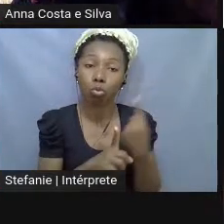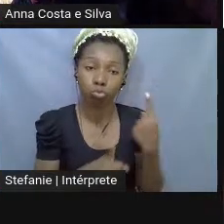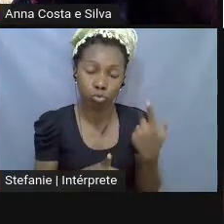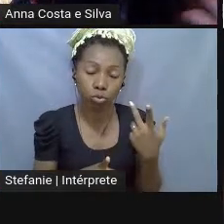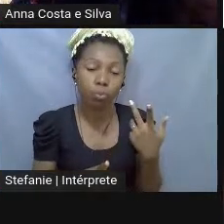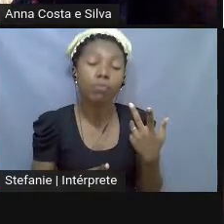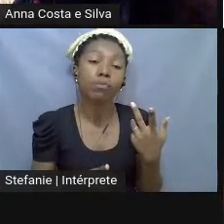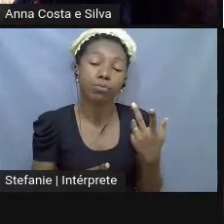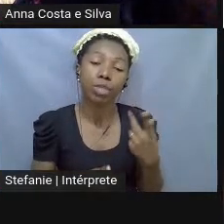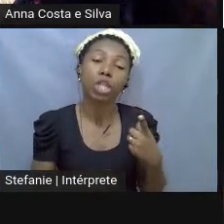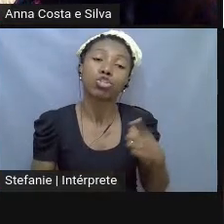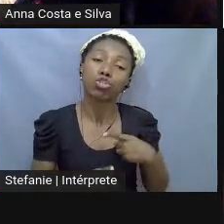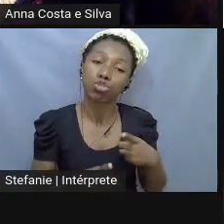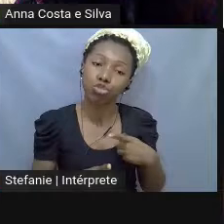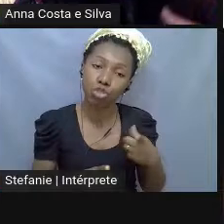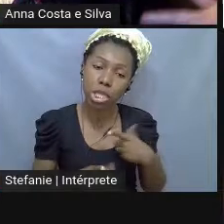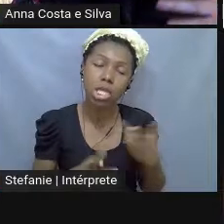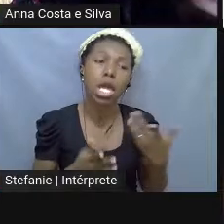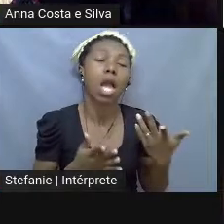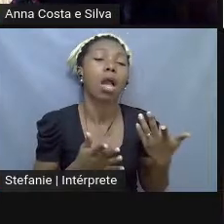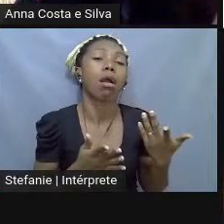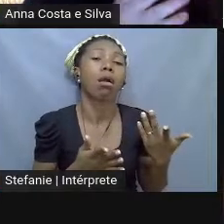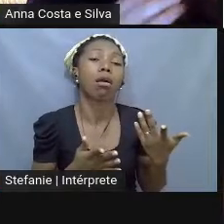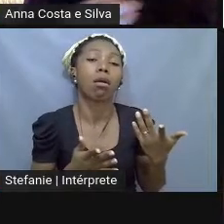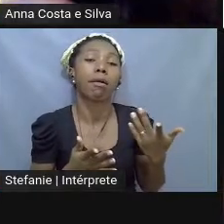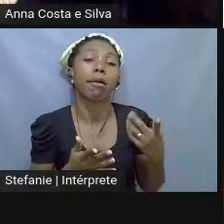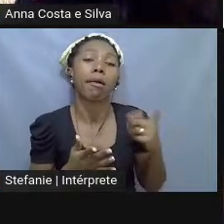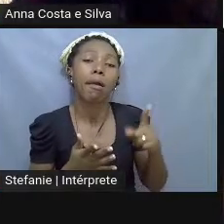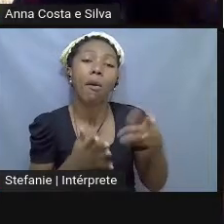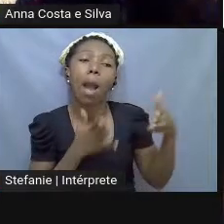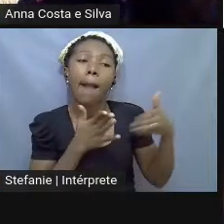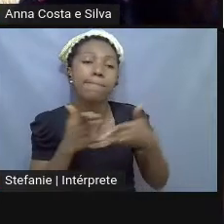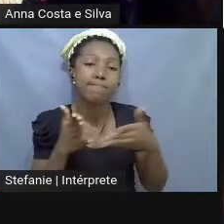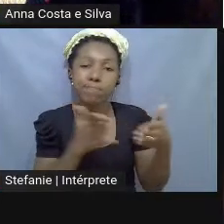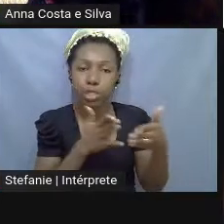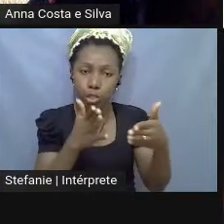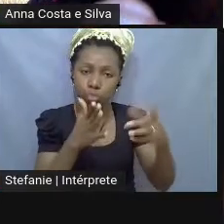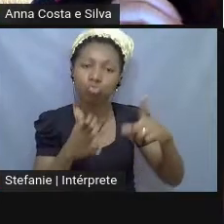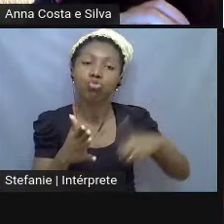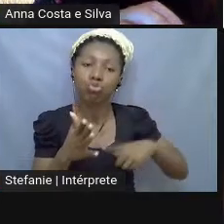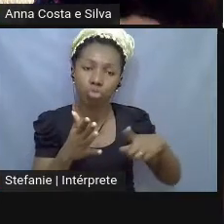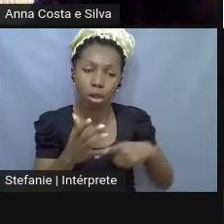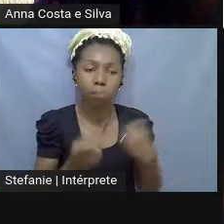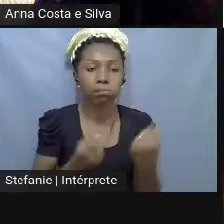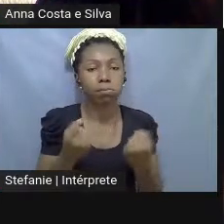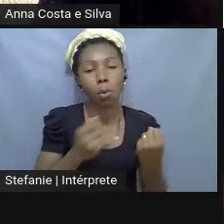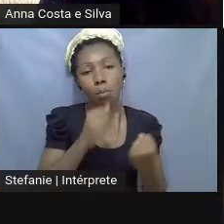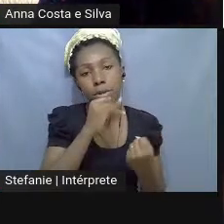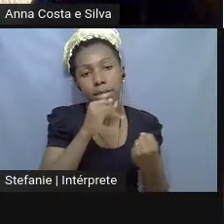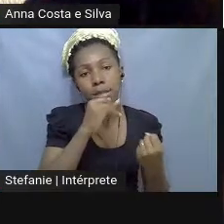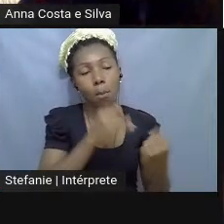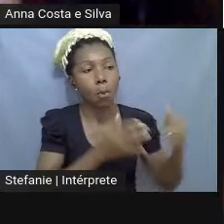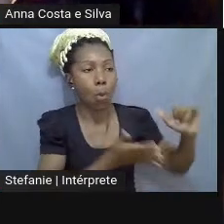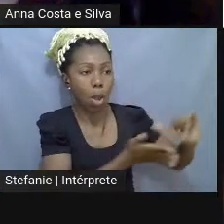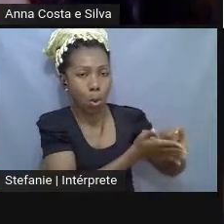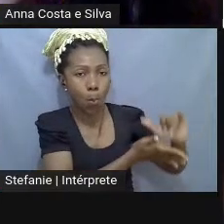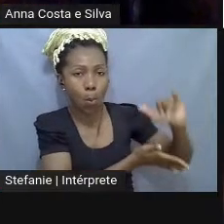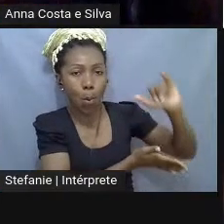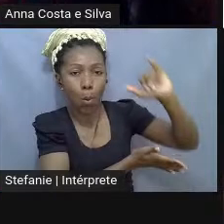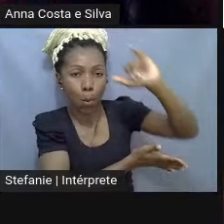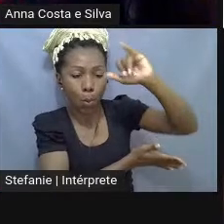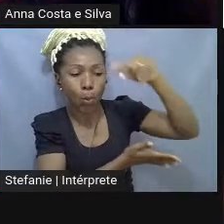Elas tinham direções, claro, tinha um trajeto específico, né? Então, sei lá, o aeroporto começava no aeroporto,